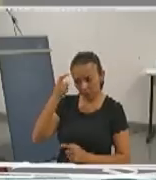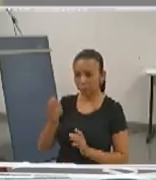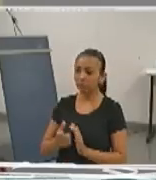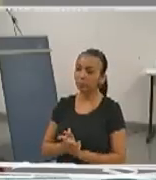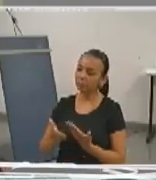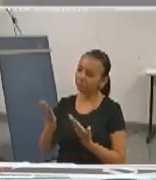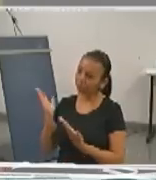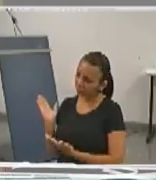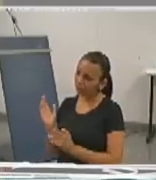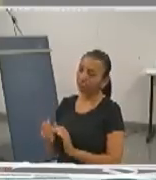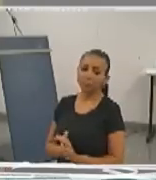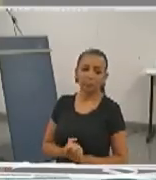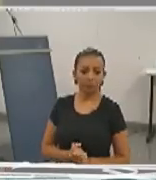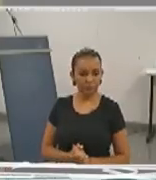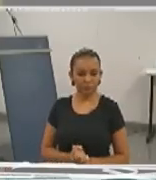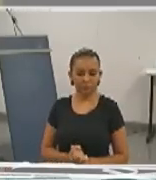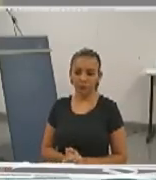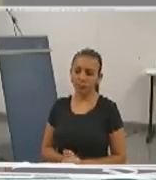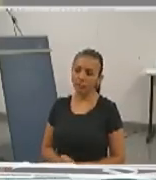púlpito.